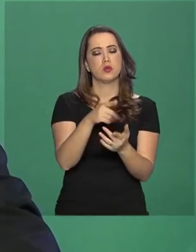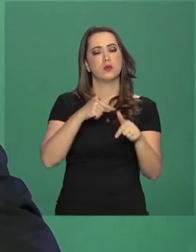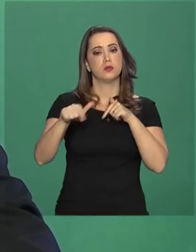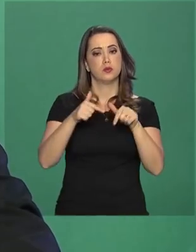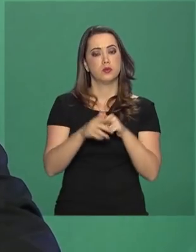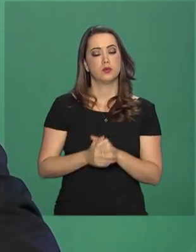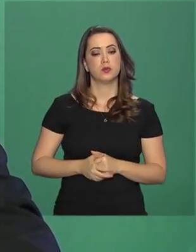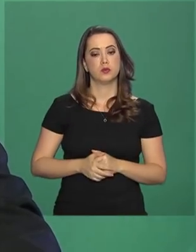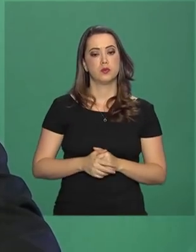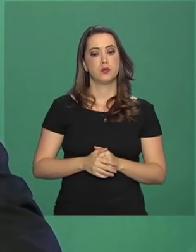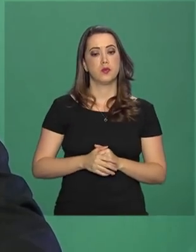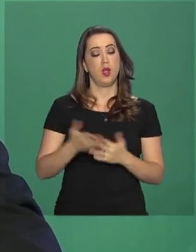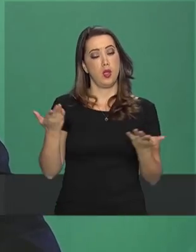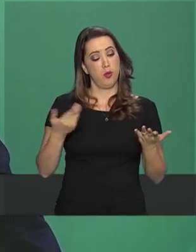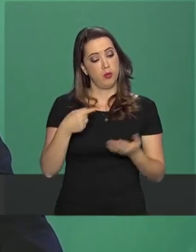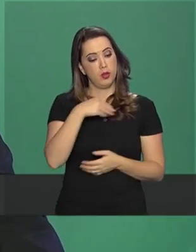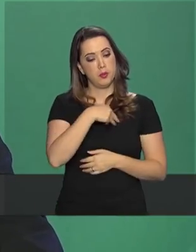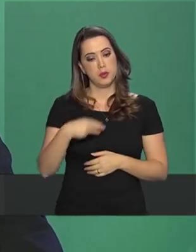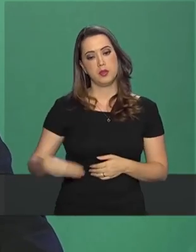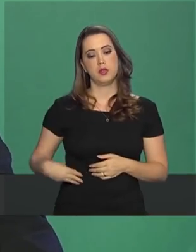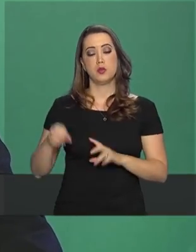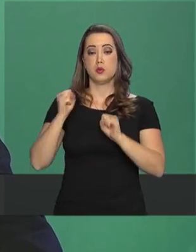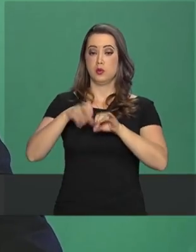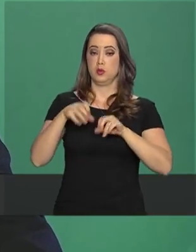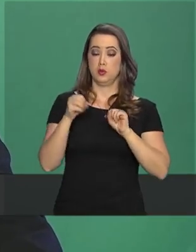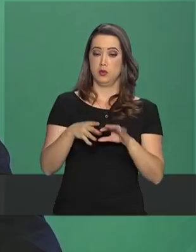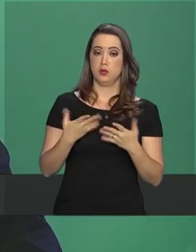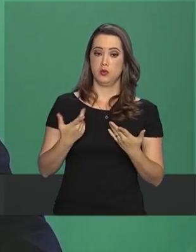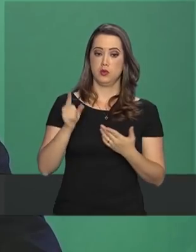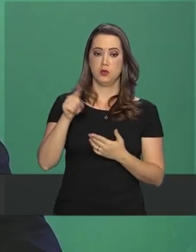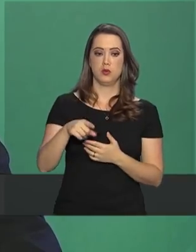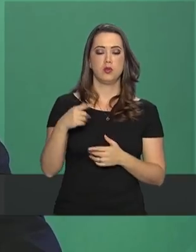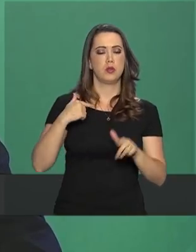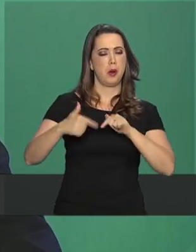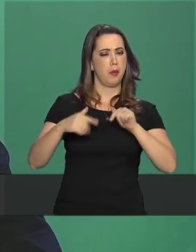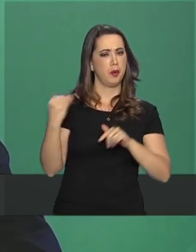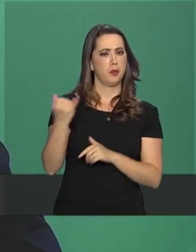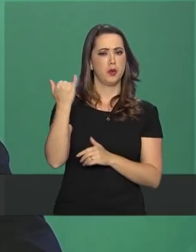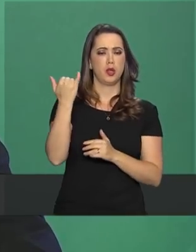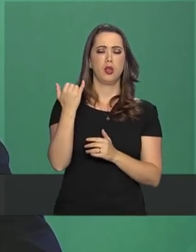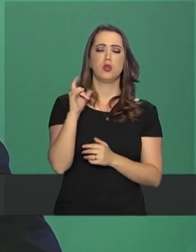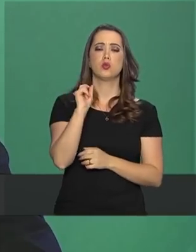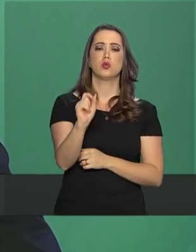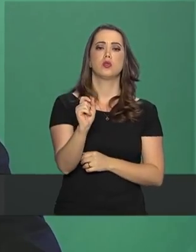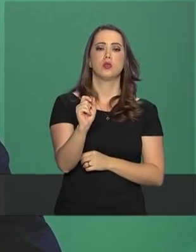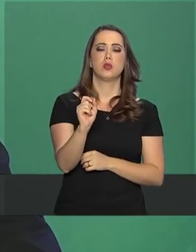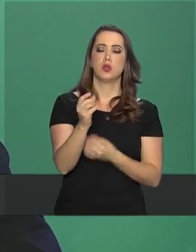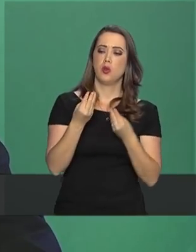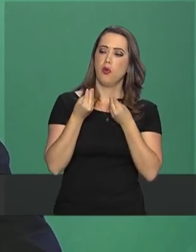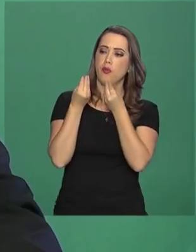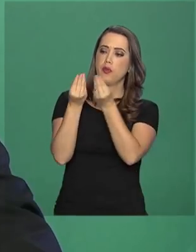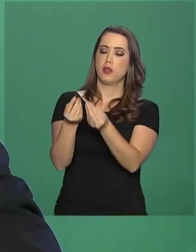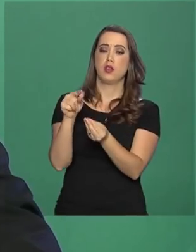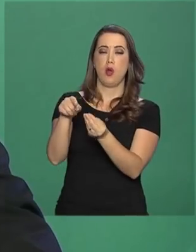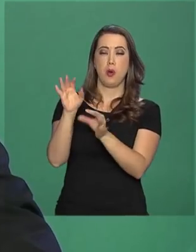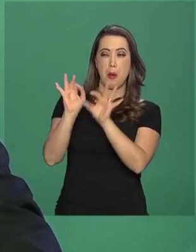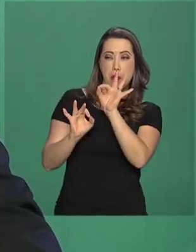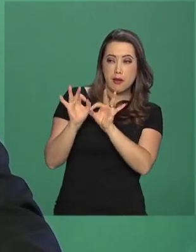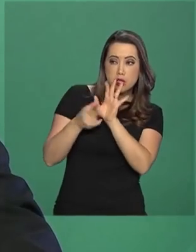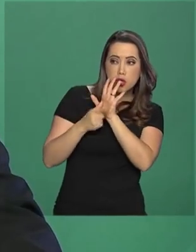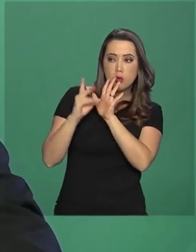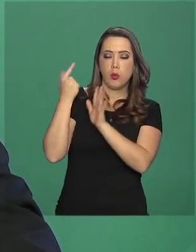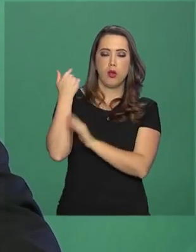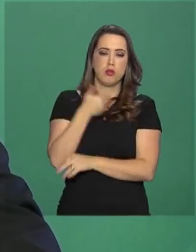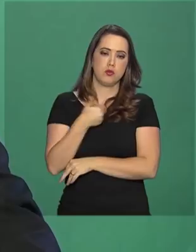Na função de ministro da Educação, esse vai ser o meu papel. Entregar o que foi prometido no plano de governo,